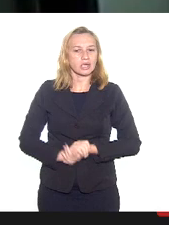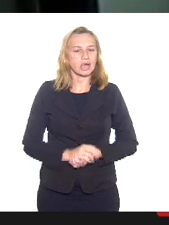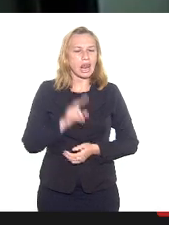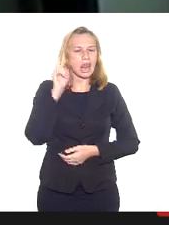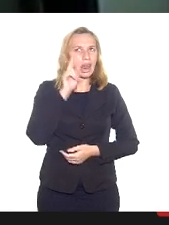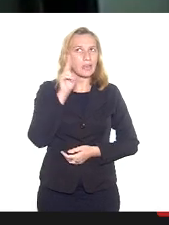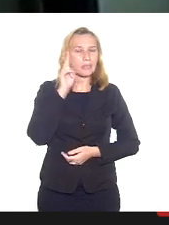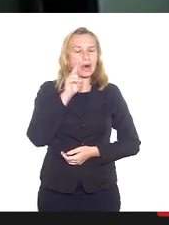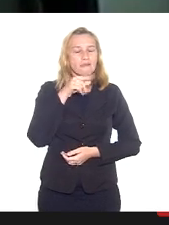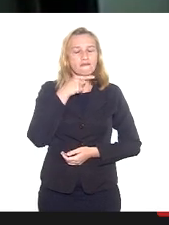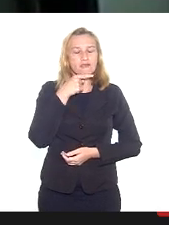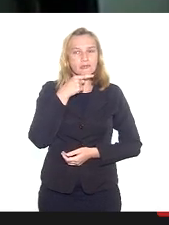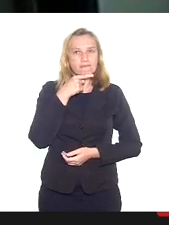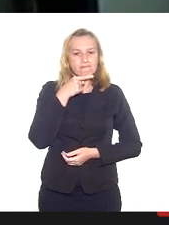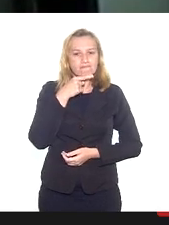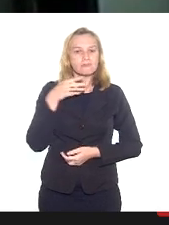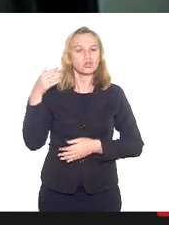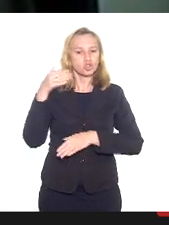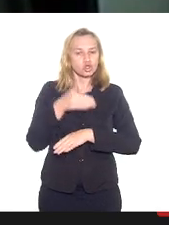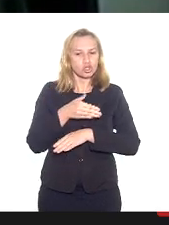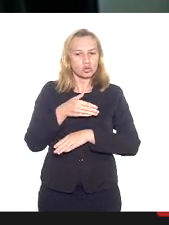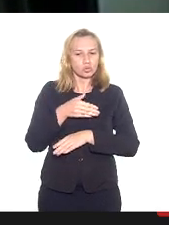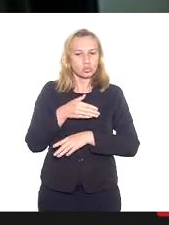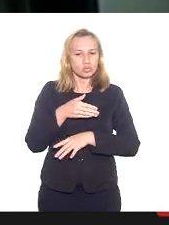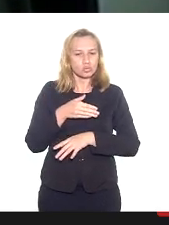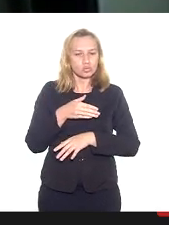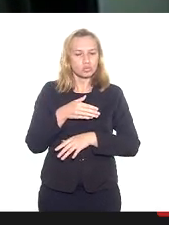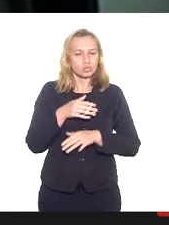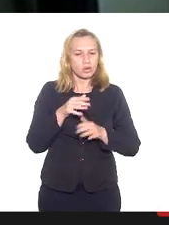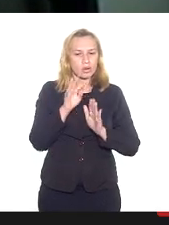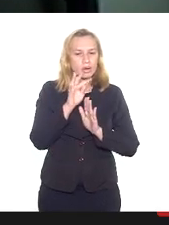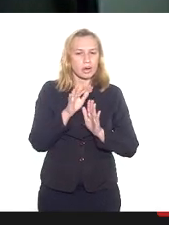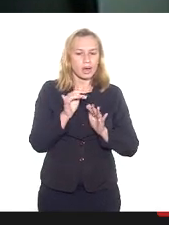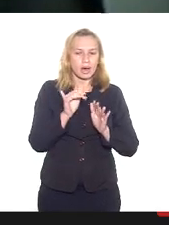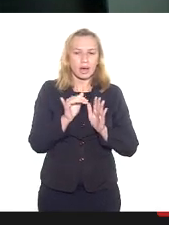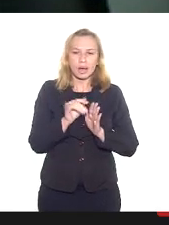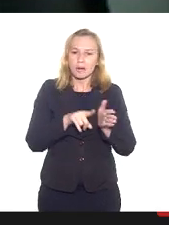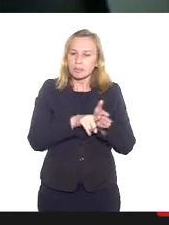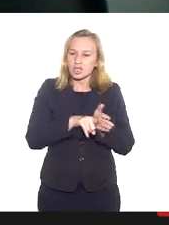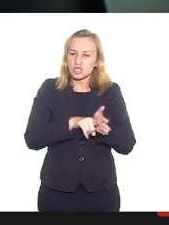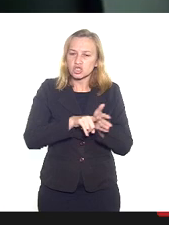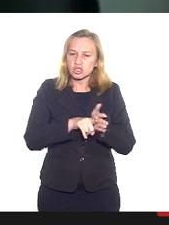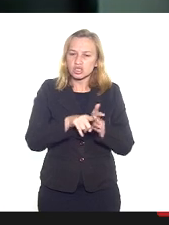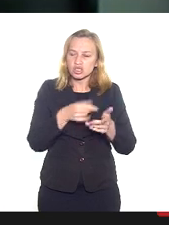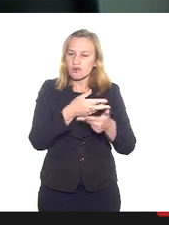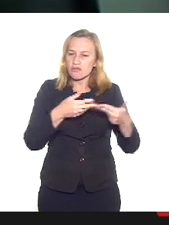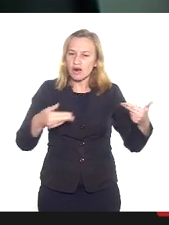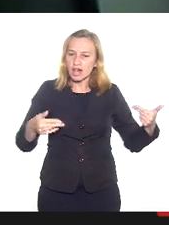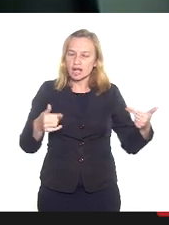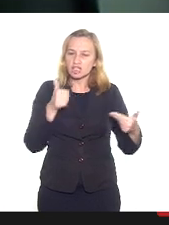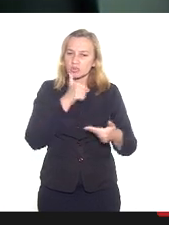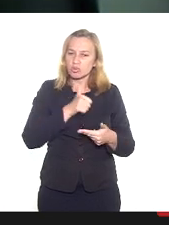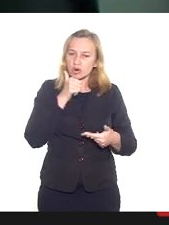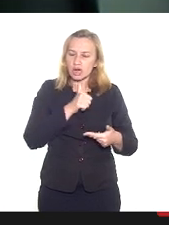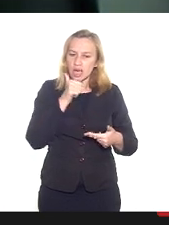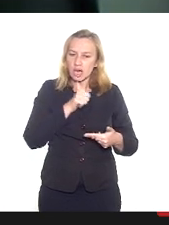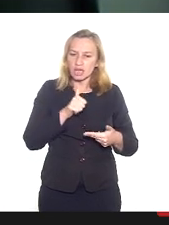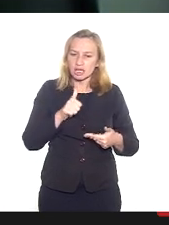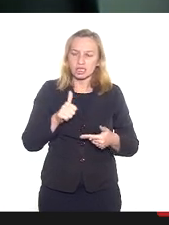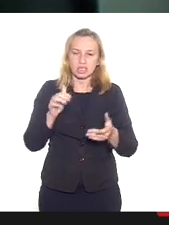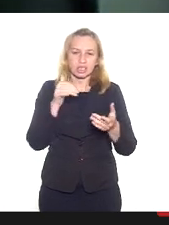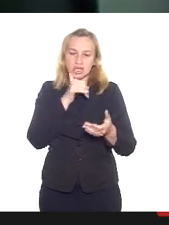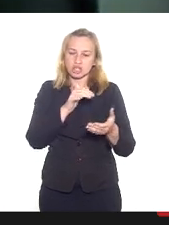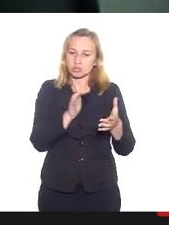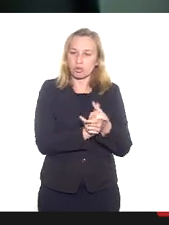lembrava que chegou até ela numa pesquisa a fala de muitas mulheres, esposas de policiais